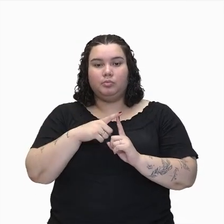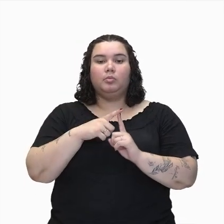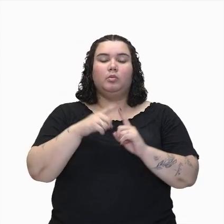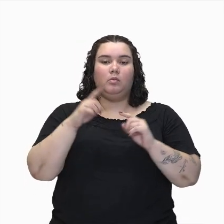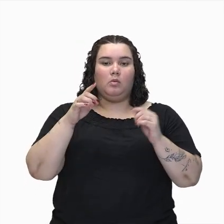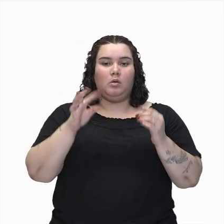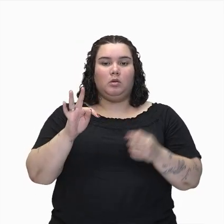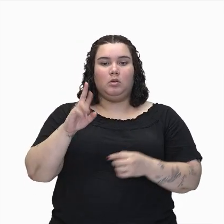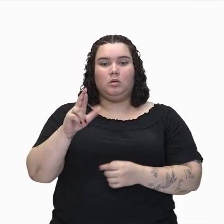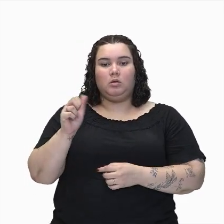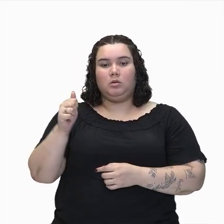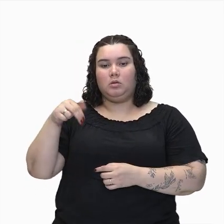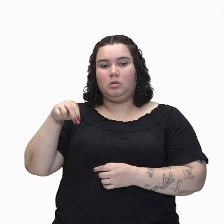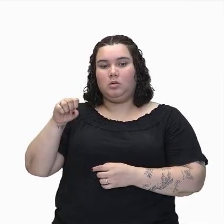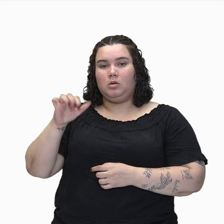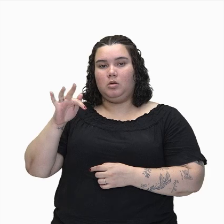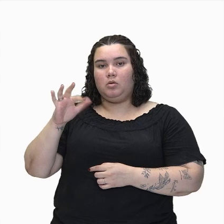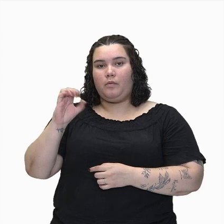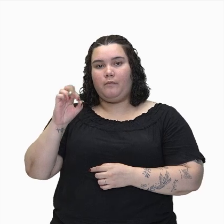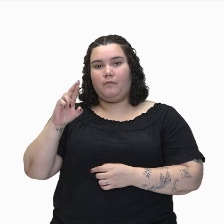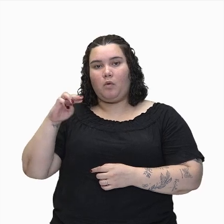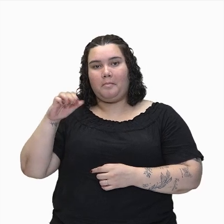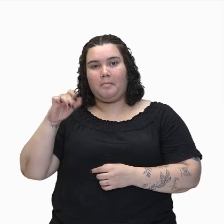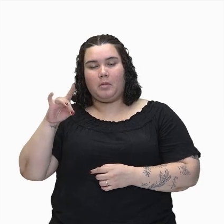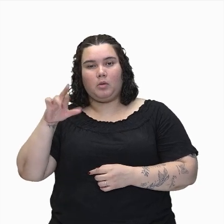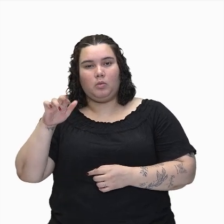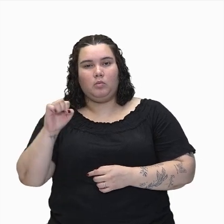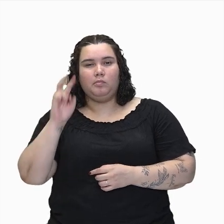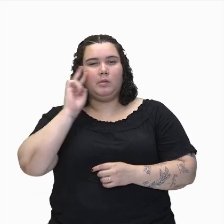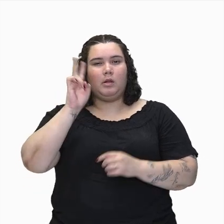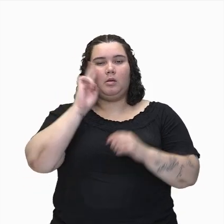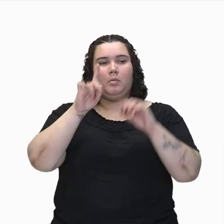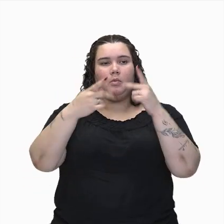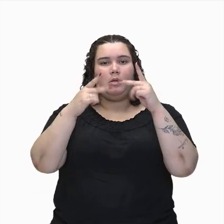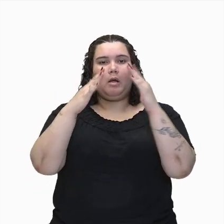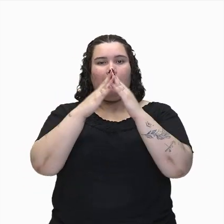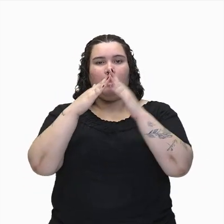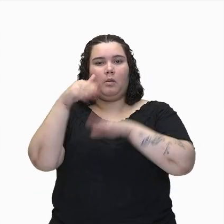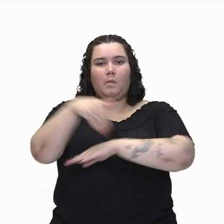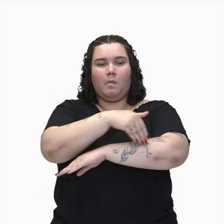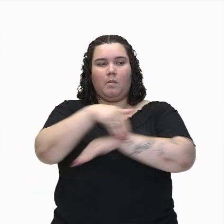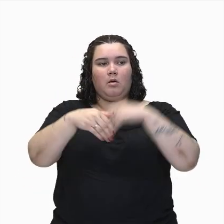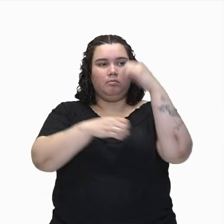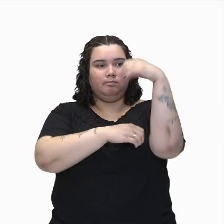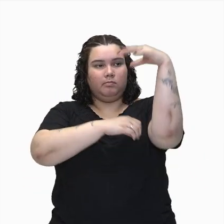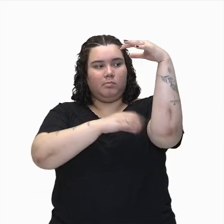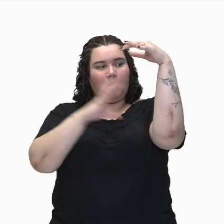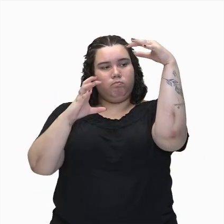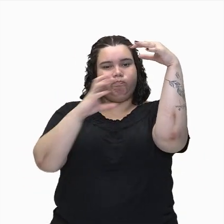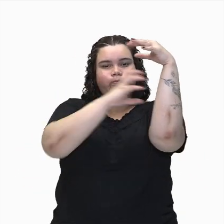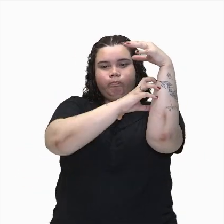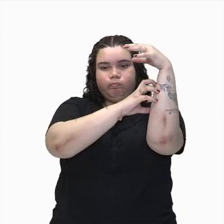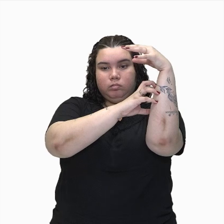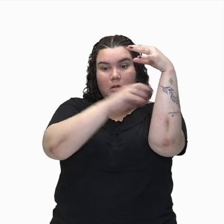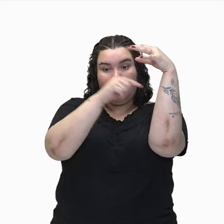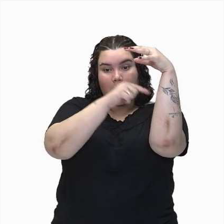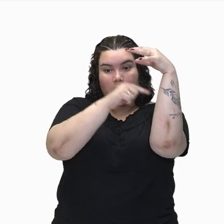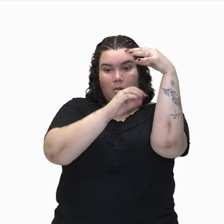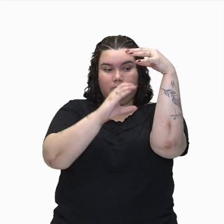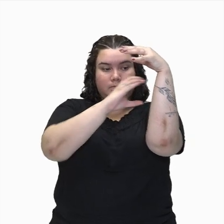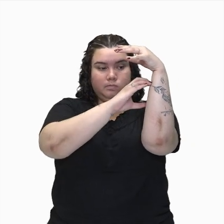instalados nos postes das ruas das casas de vocês para reduzirem ainda mais a voltagem de energia que vai